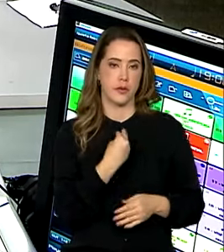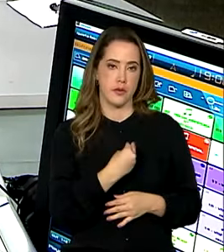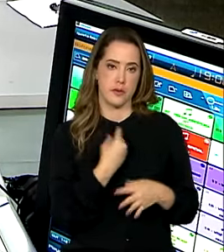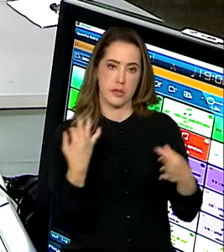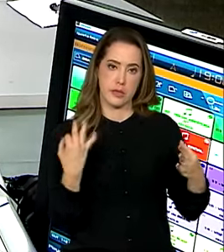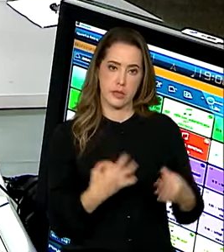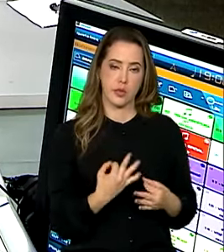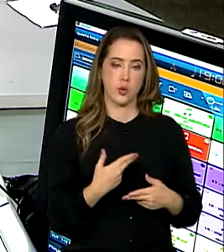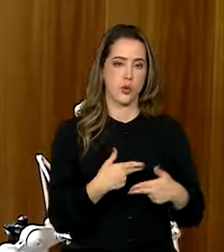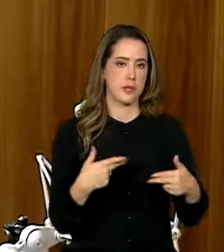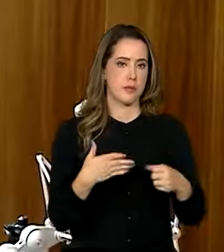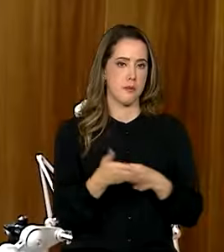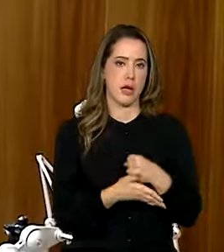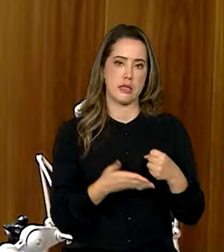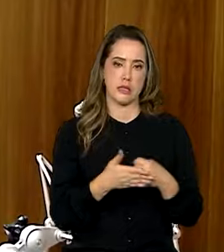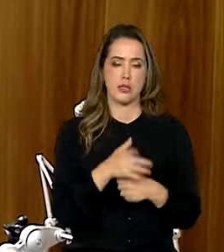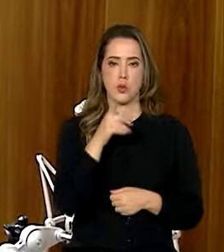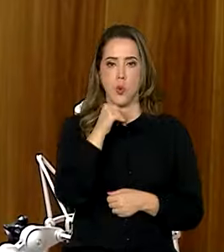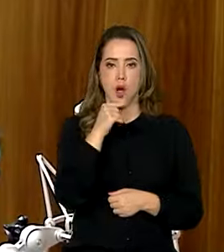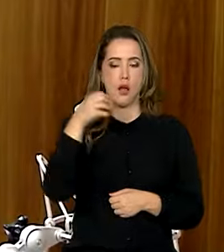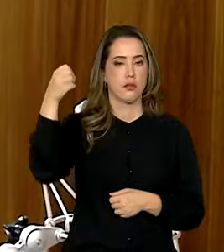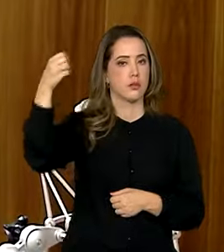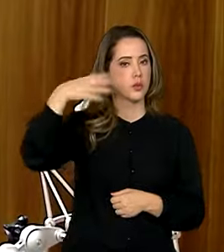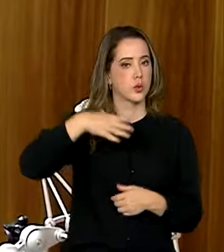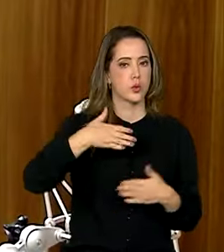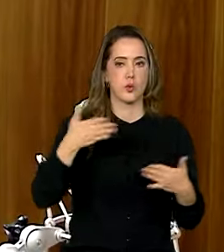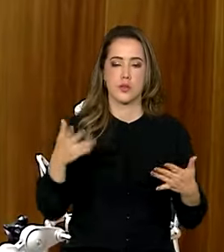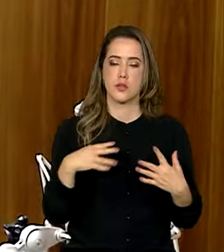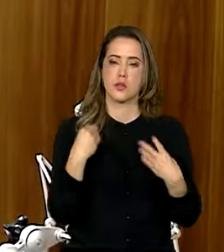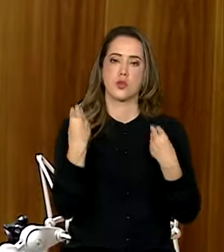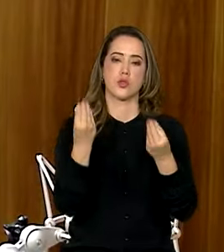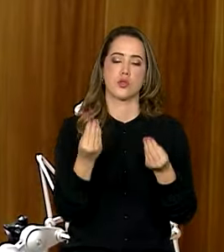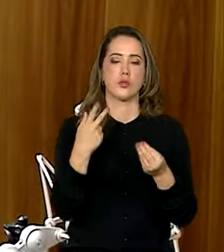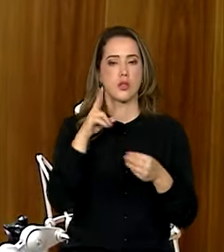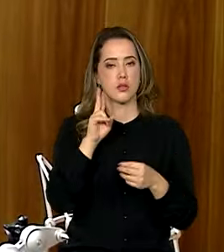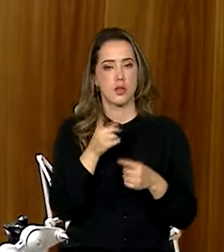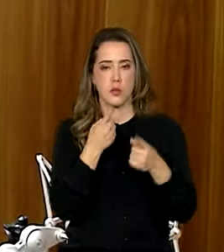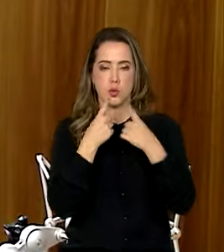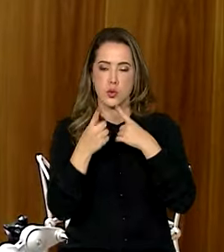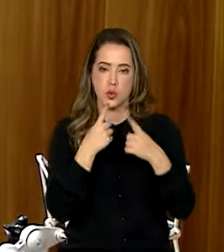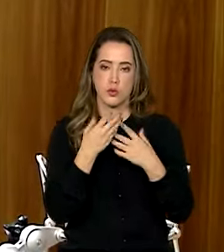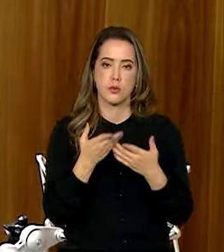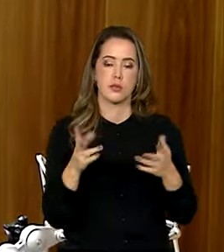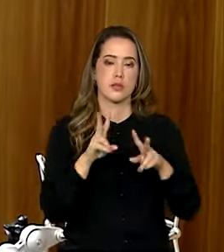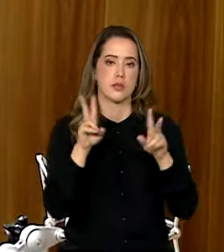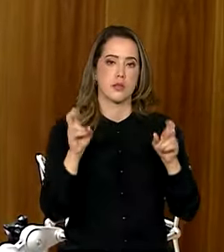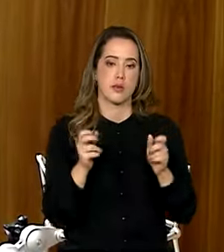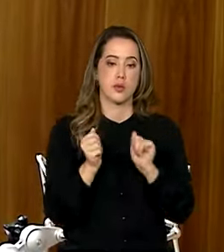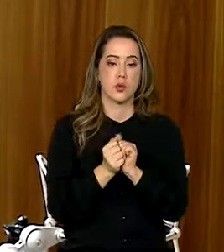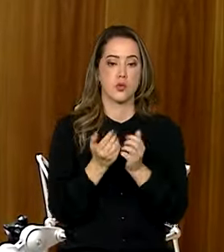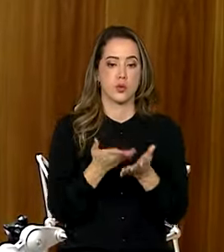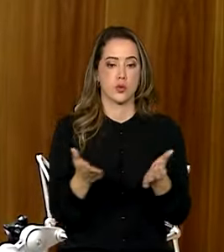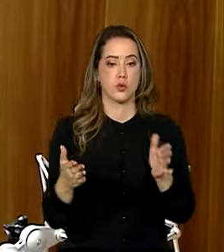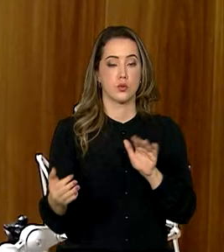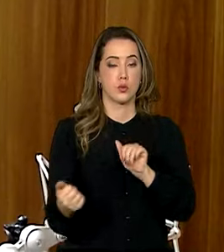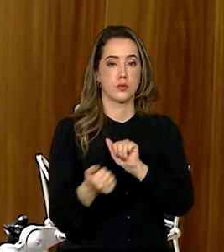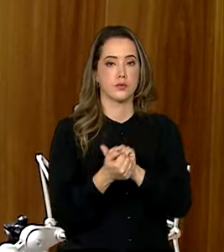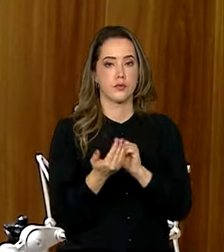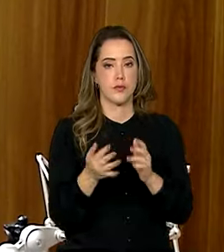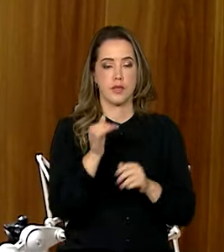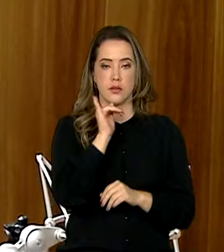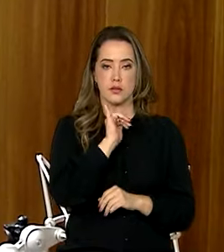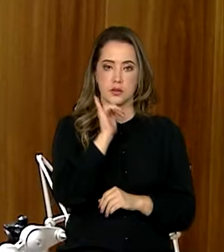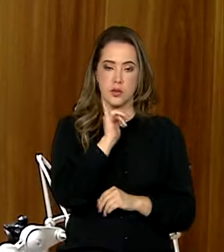falando das condições mínimas, né, seja com água, com luz, a gente tem feito essa escuta e tem feito esses planos juntamente com eles, um exemplo,